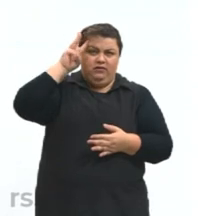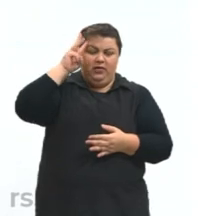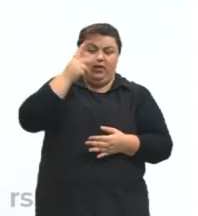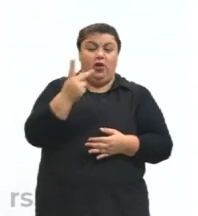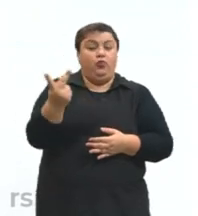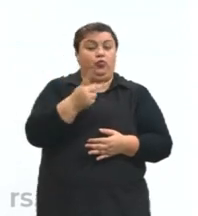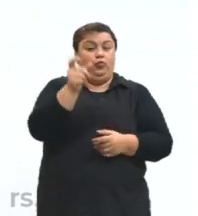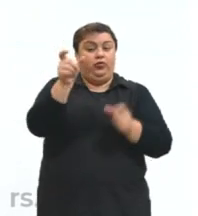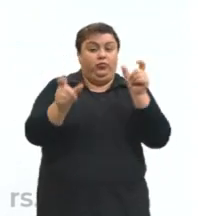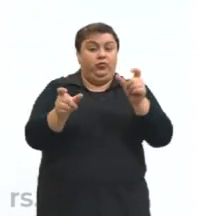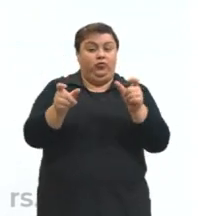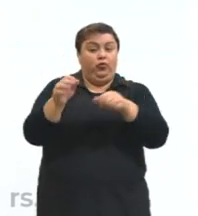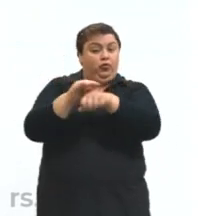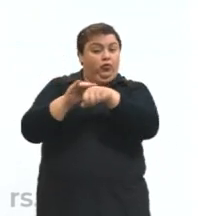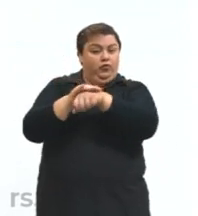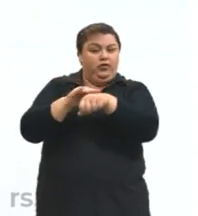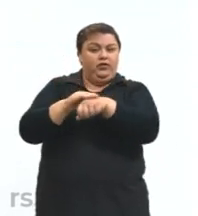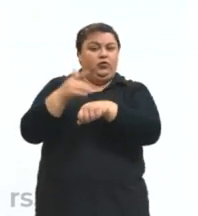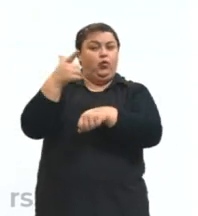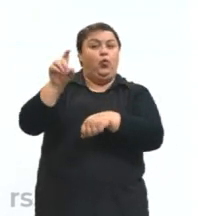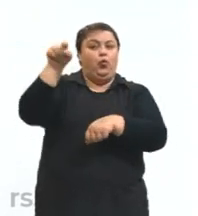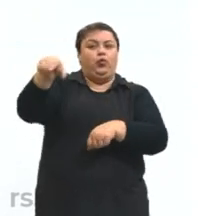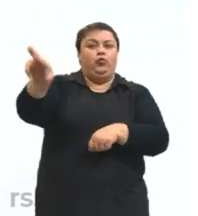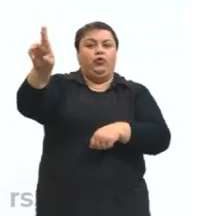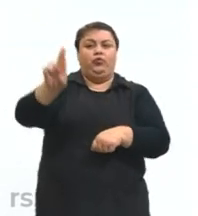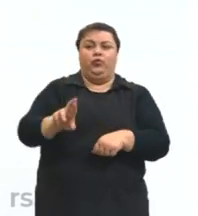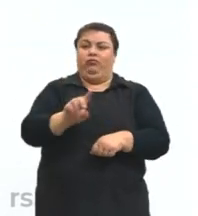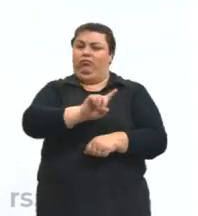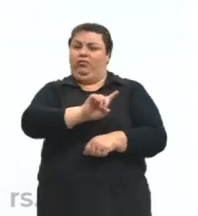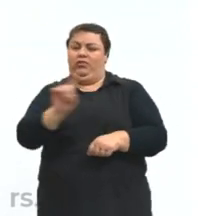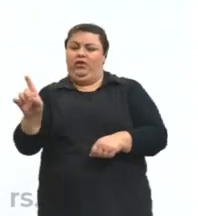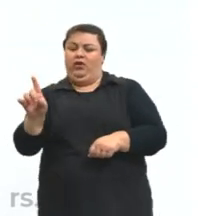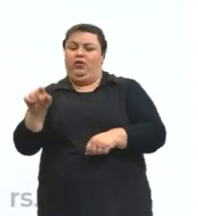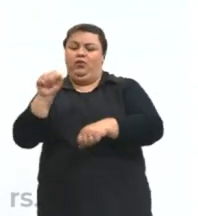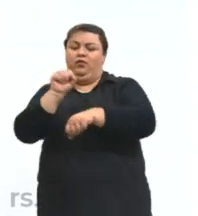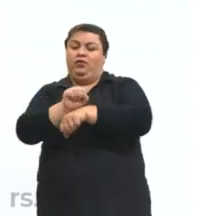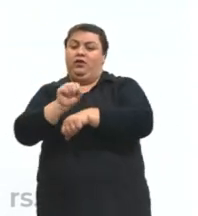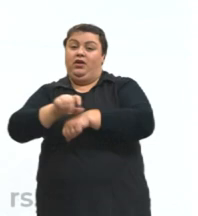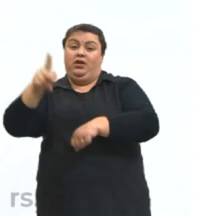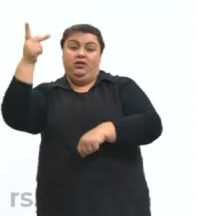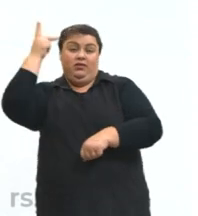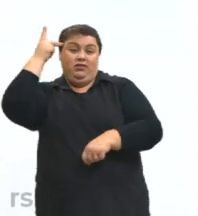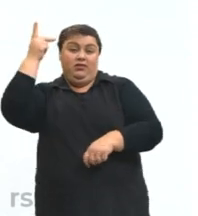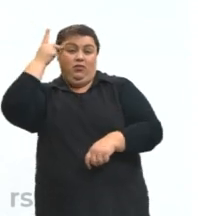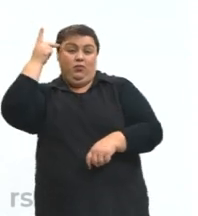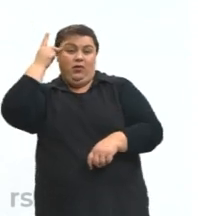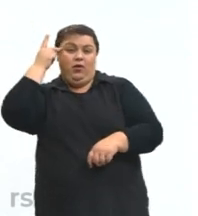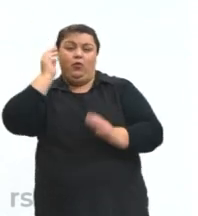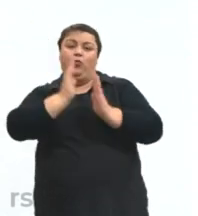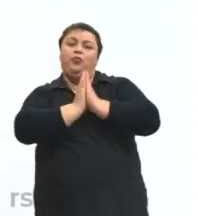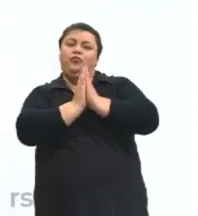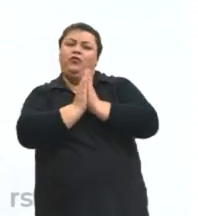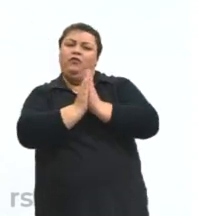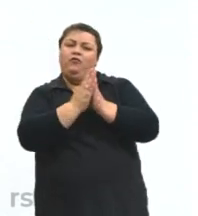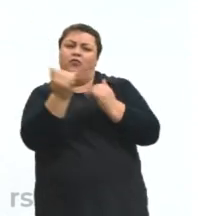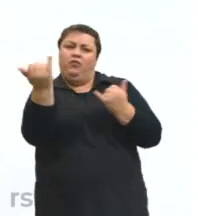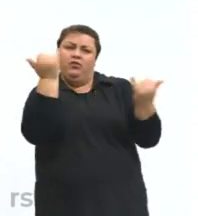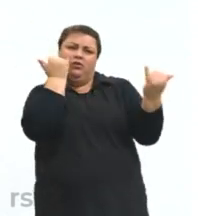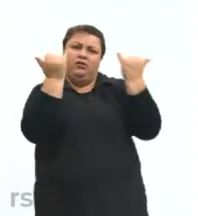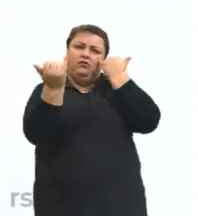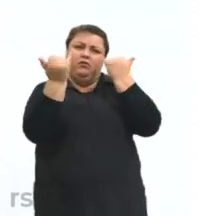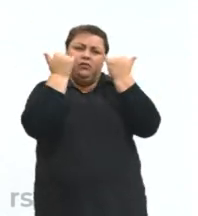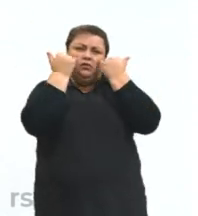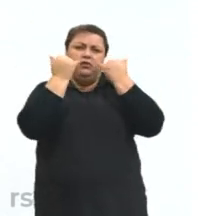E o outro responde. Não, pois estarei em São Paulo. Por favor, mantenha-me informado. Aqui, gente